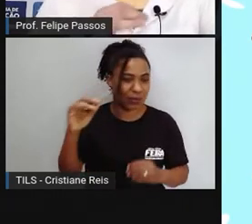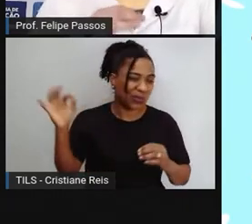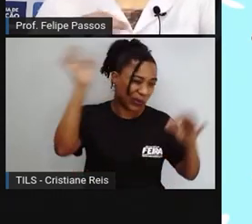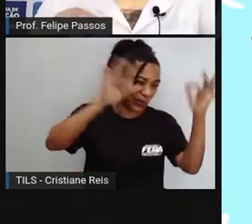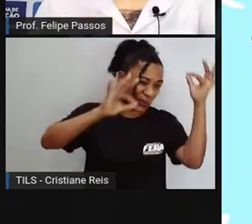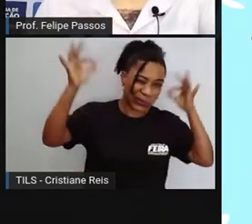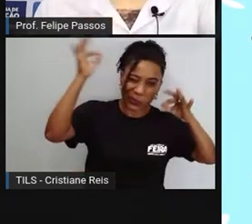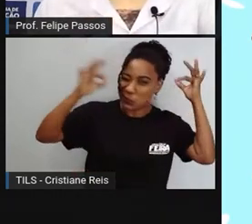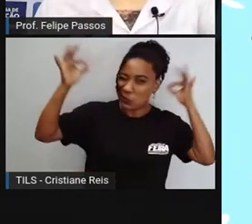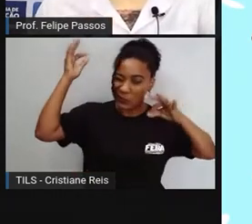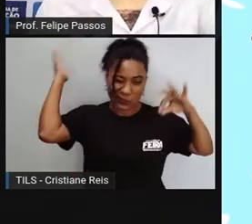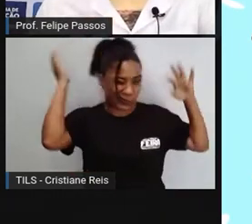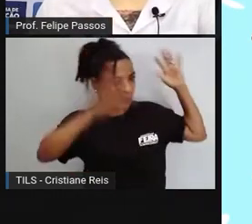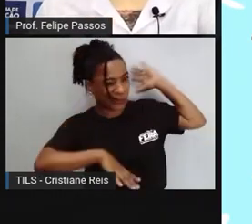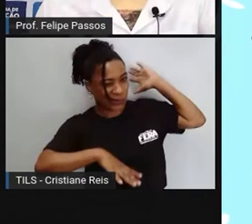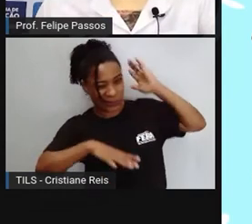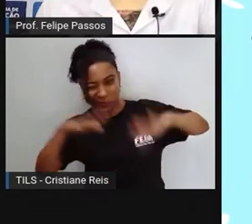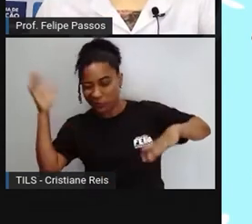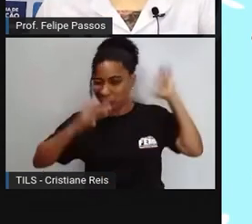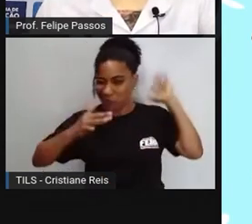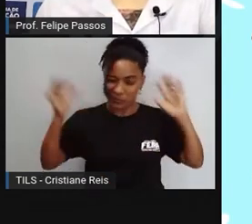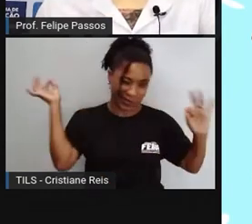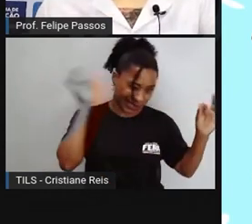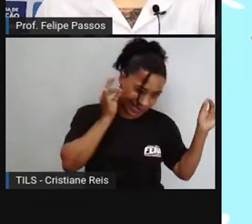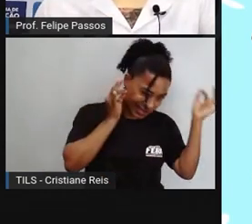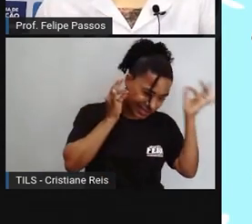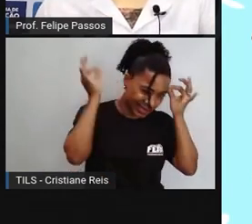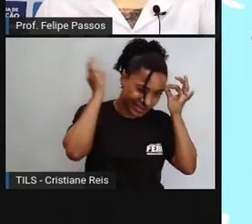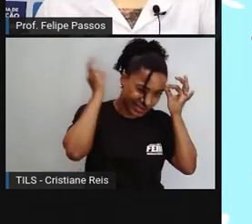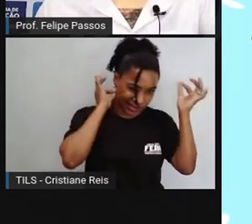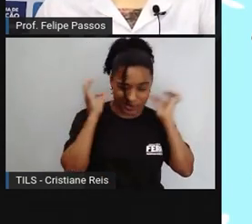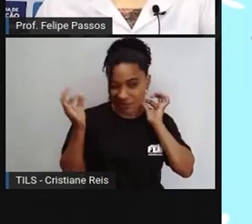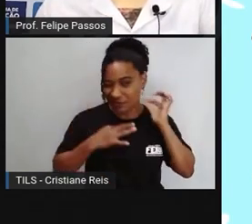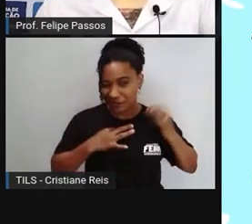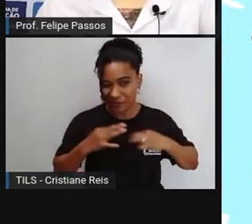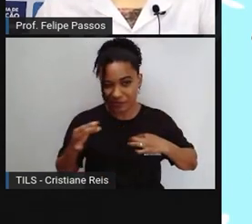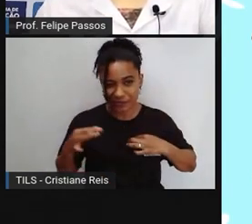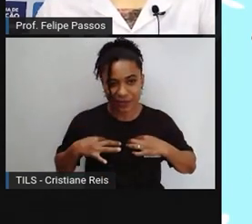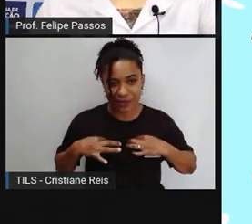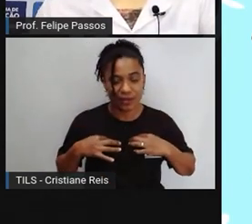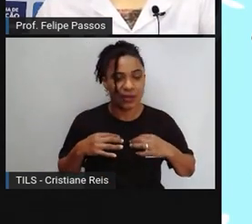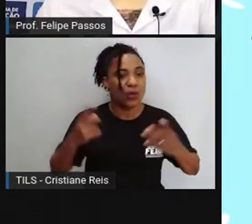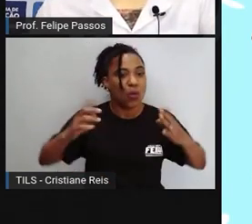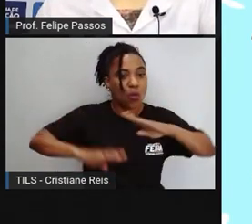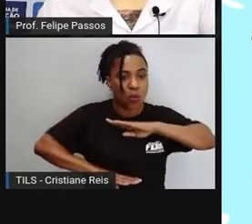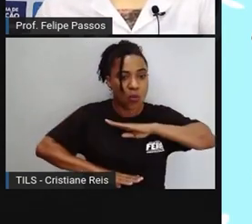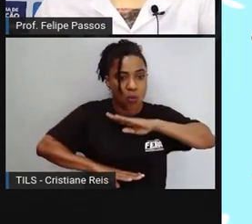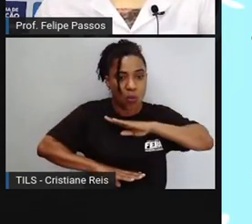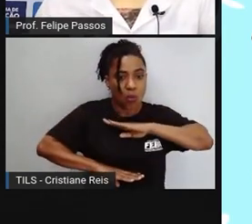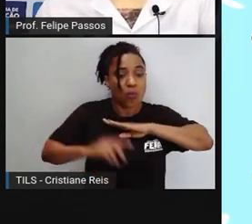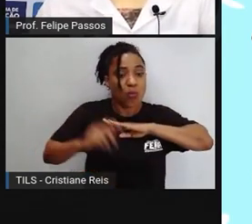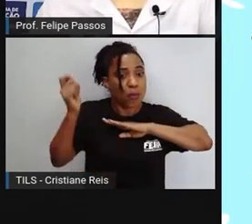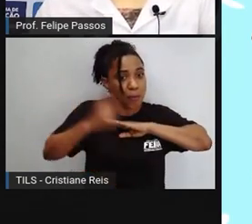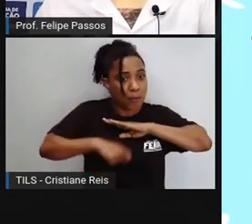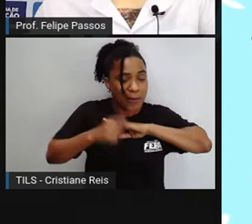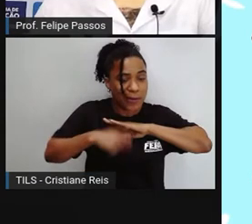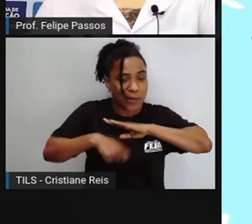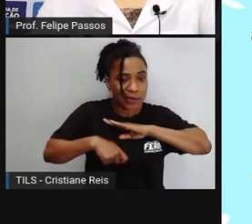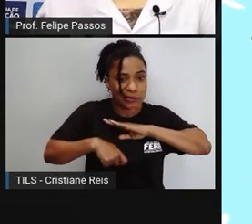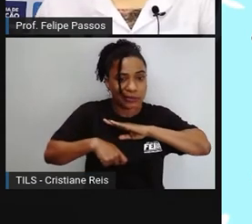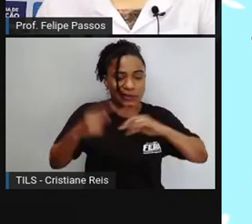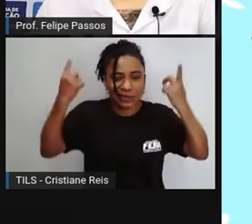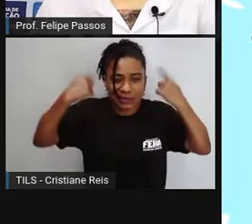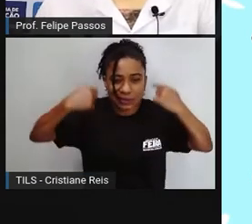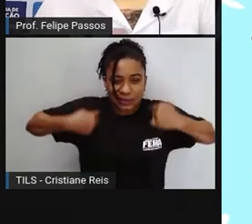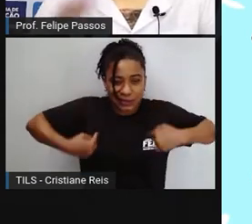várias ferroadas no corpo todo e o corpo pode entrar num estado de choque, né? É como se a pessoa... Os